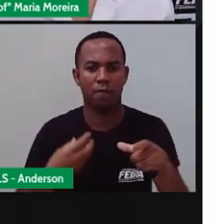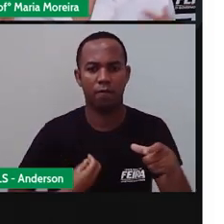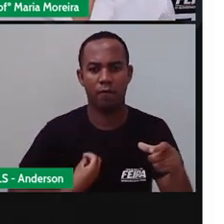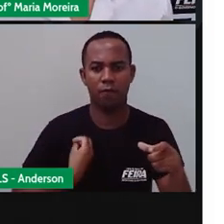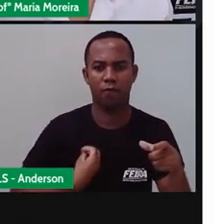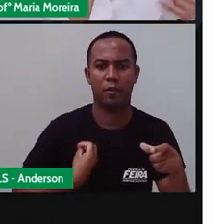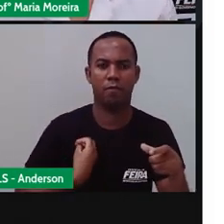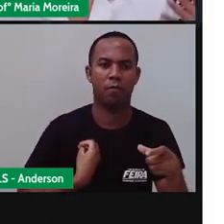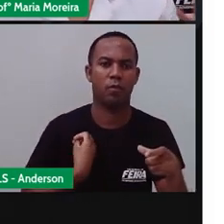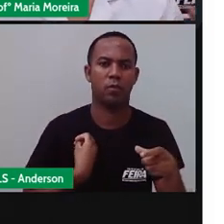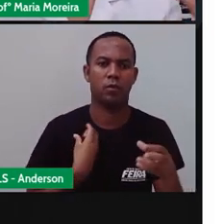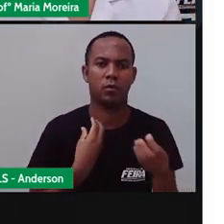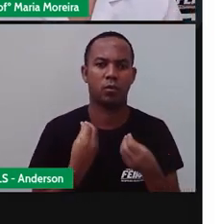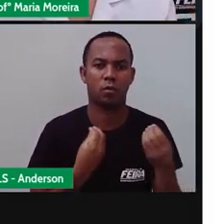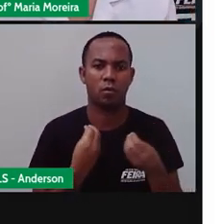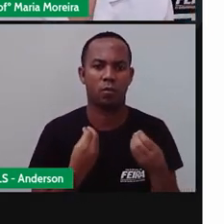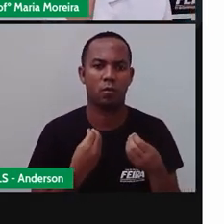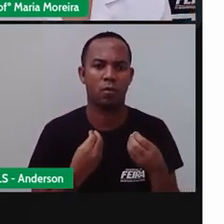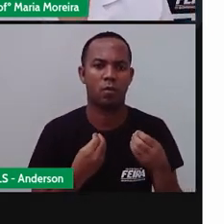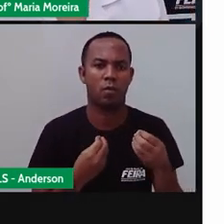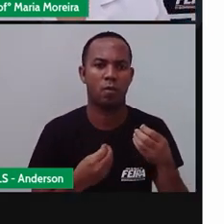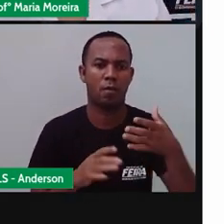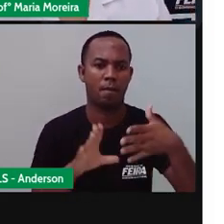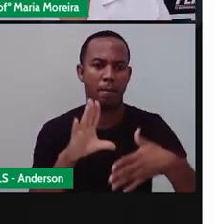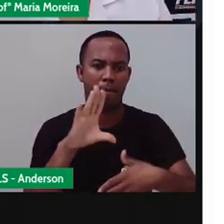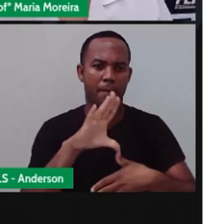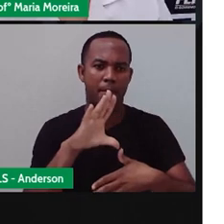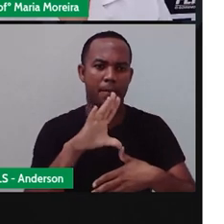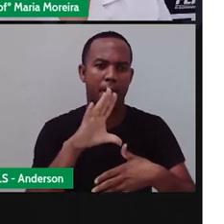os mapas, eles passam informações.